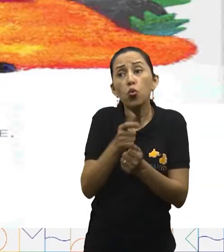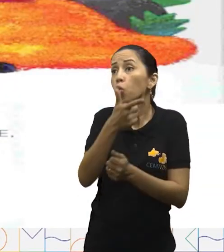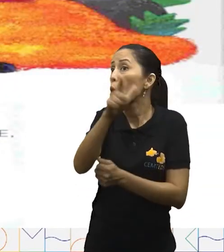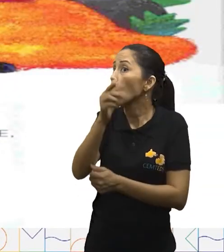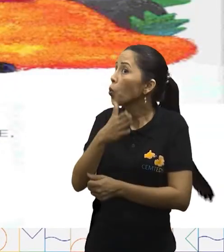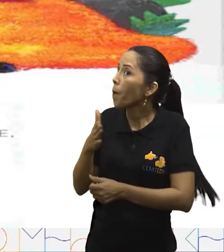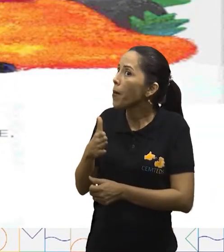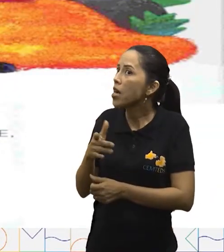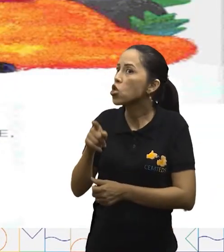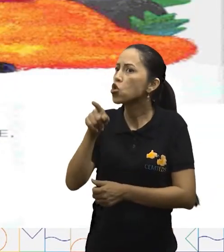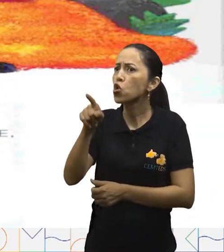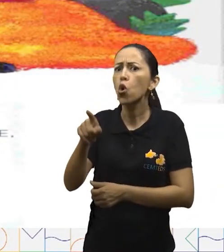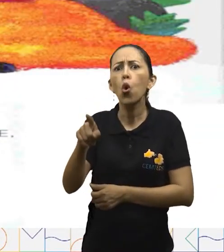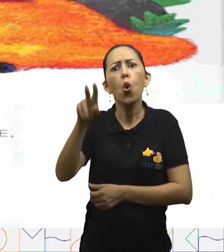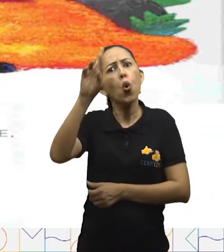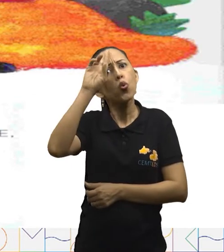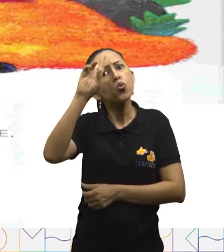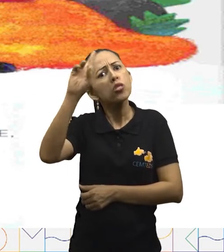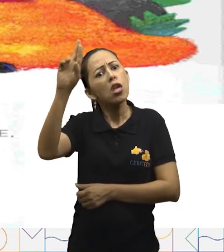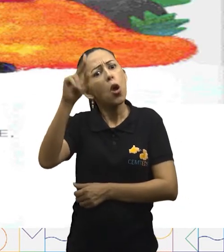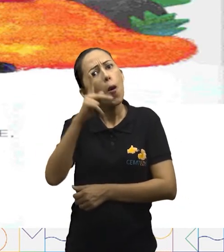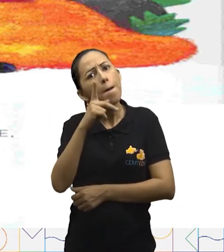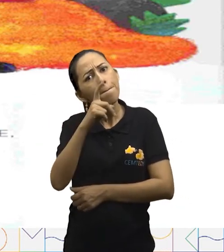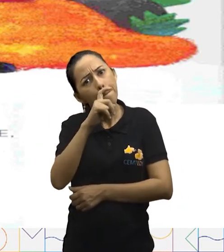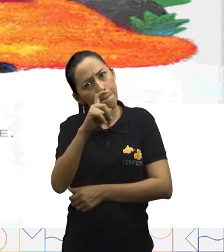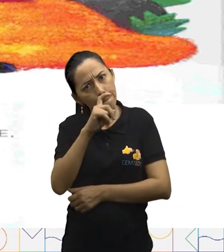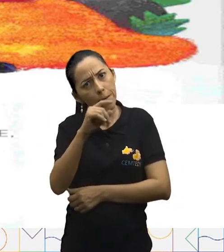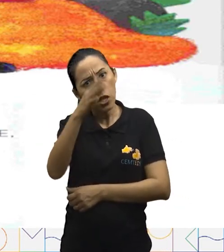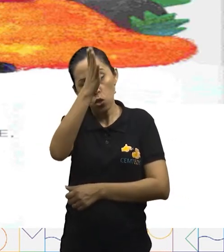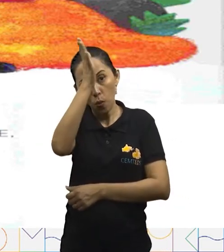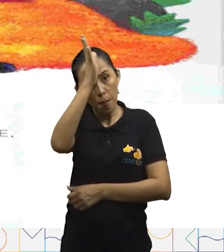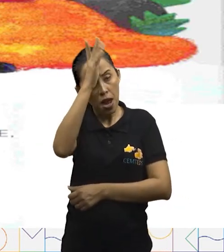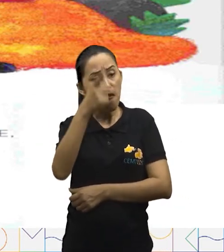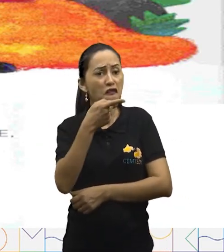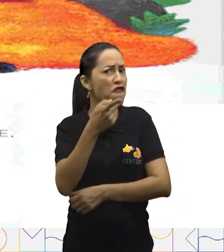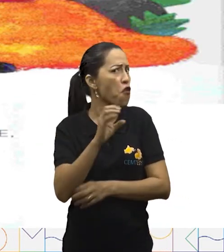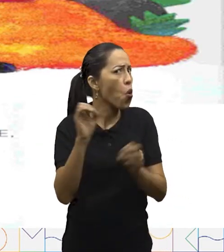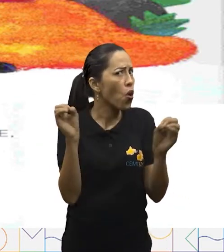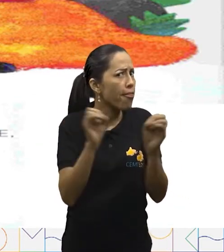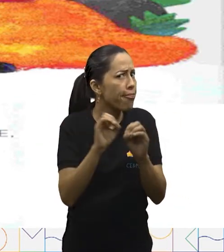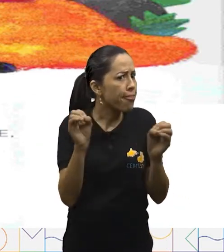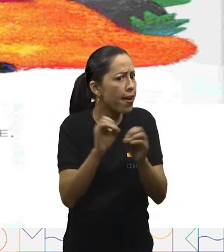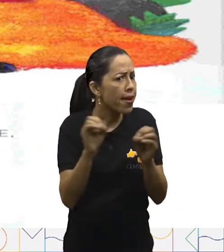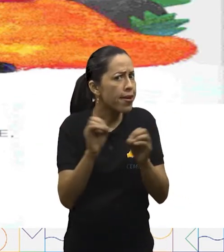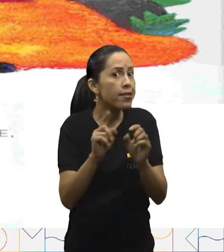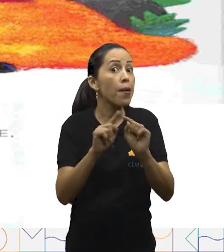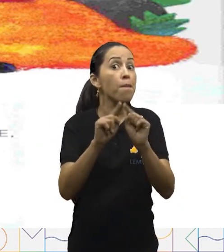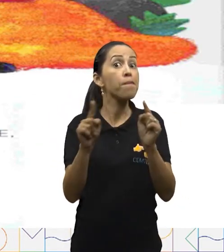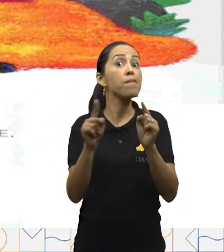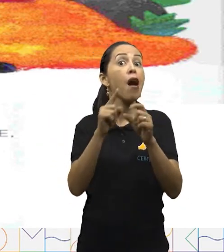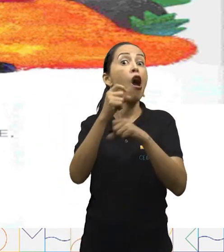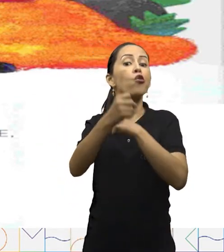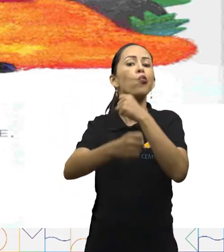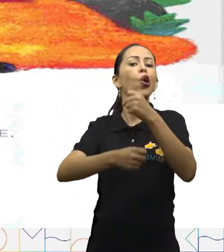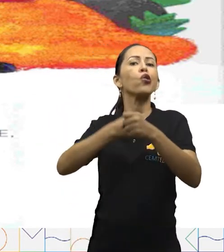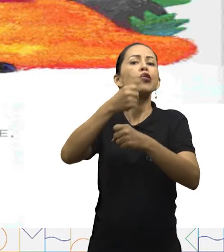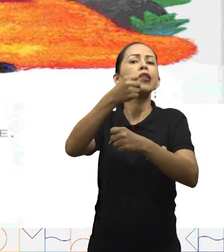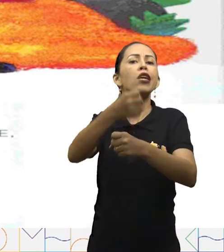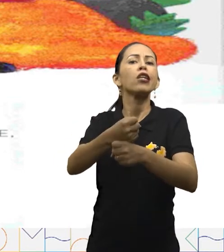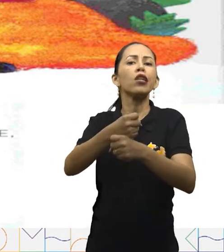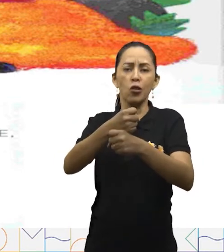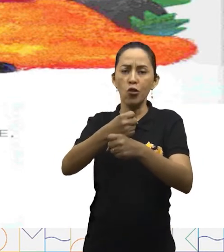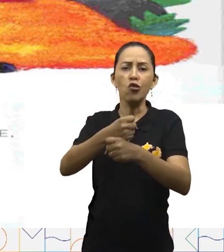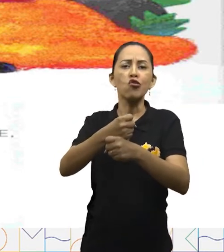barão não disse nada, mas no ano seguinte, tubaronete